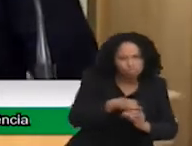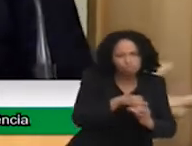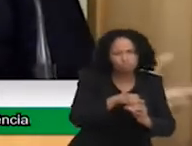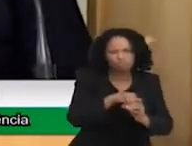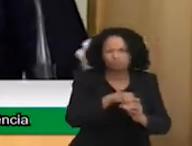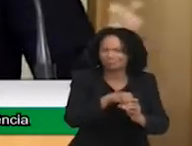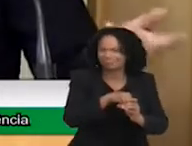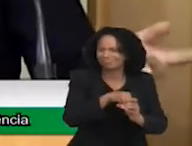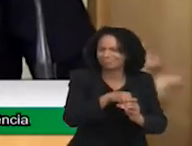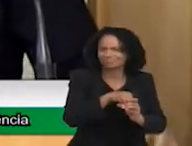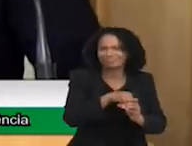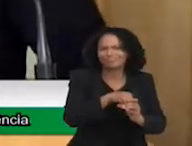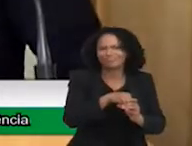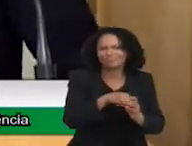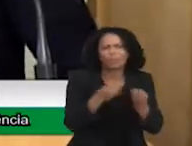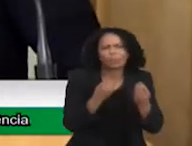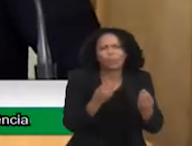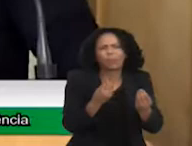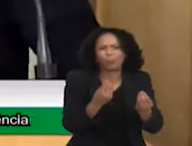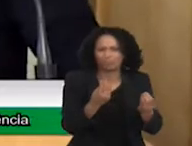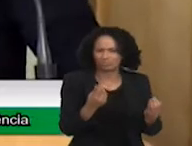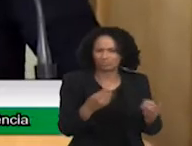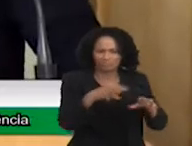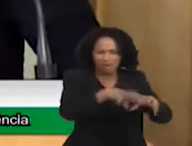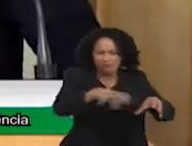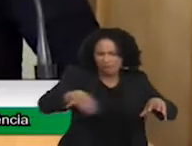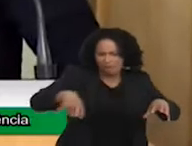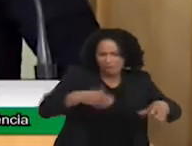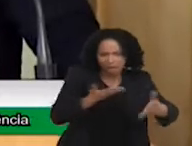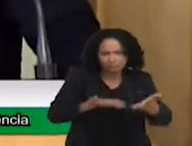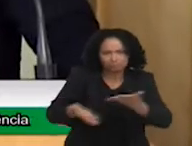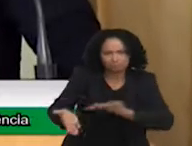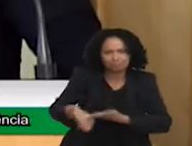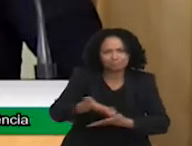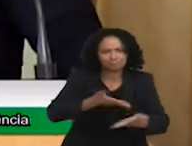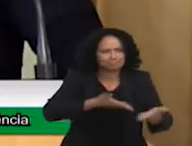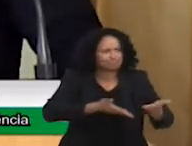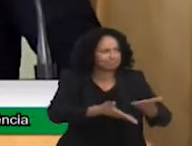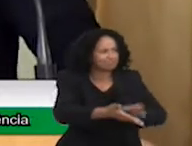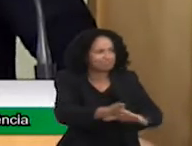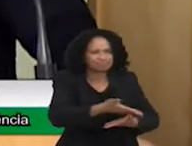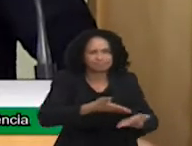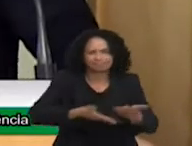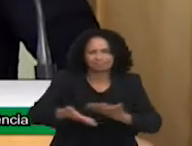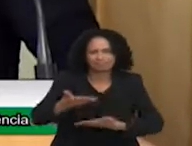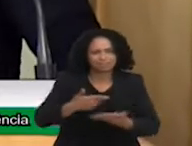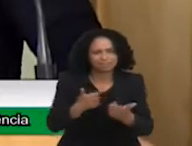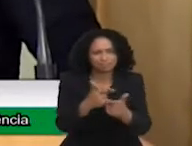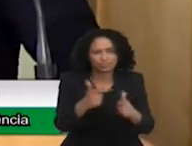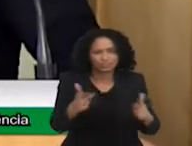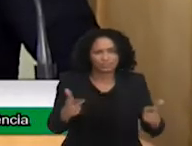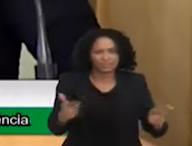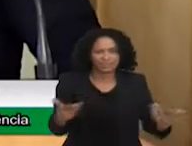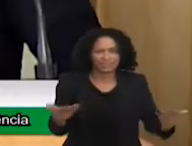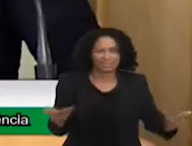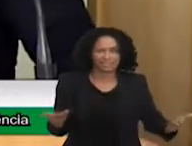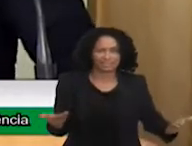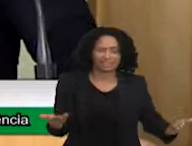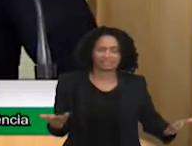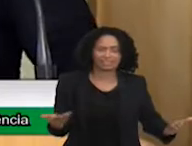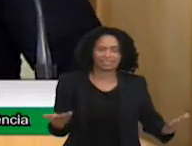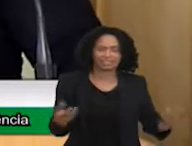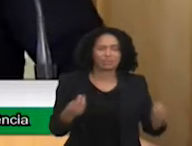e as secretarias não se conversam. As secretarias não se conversam. E, hoje, é assim,